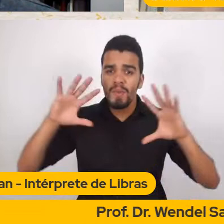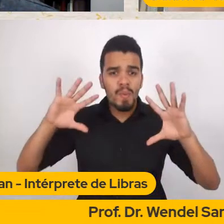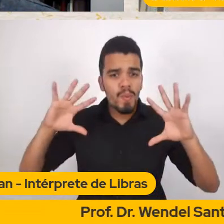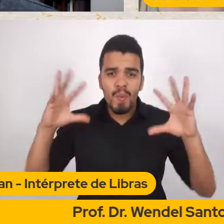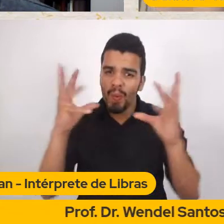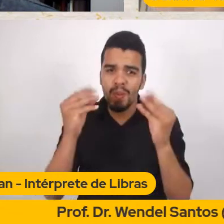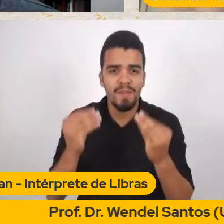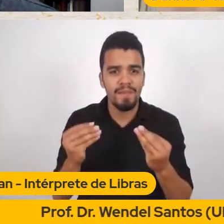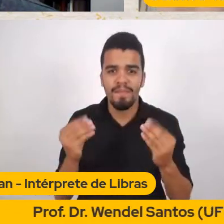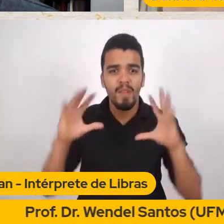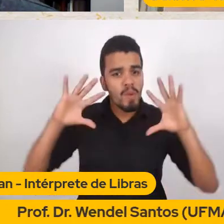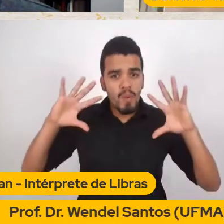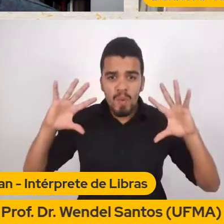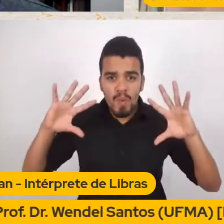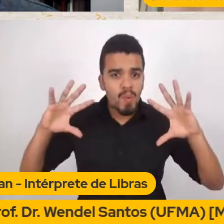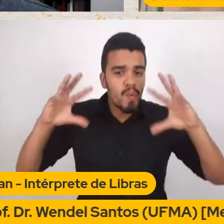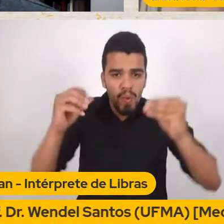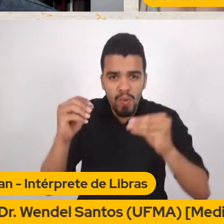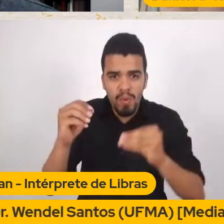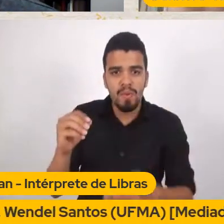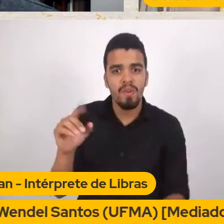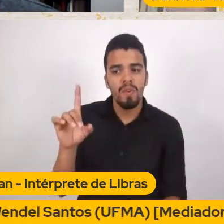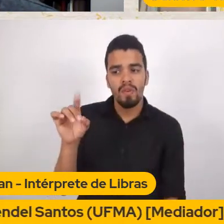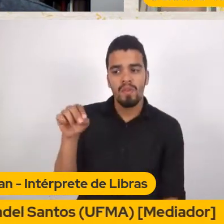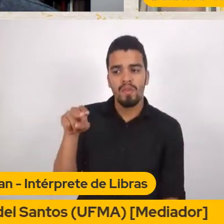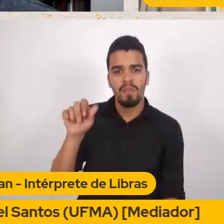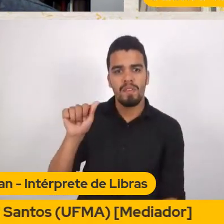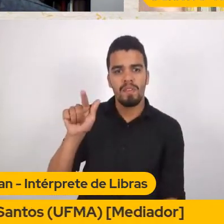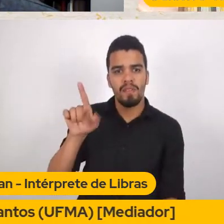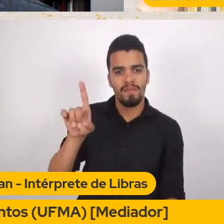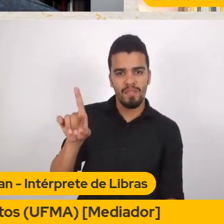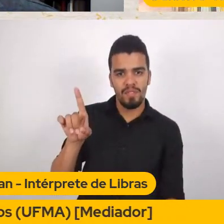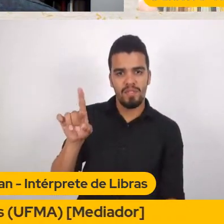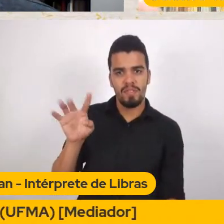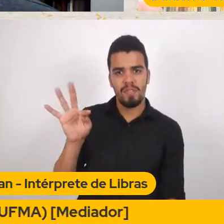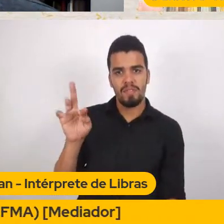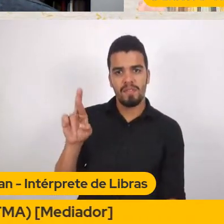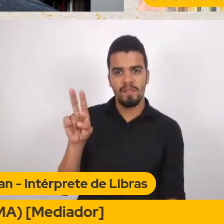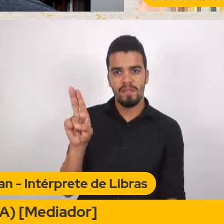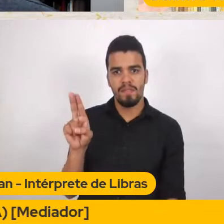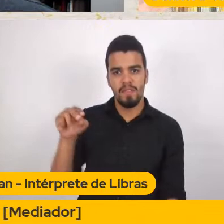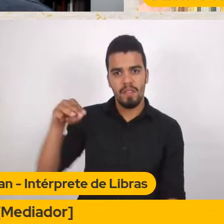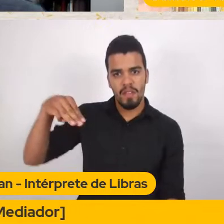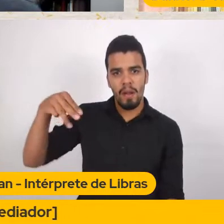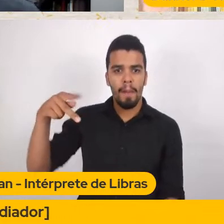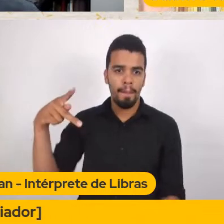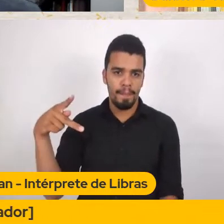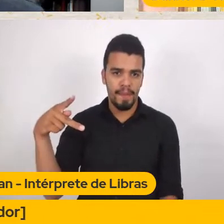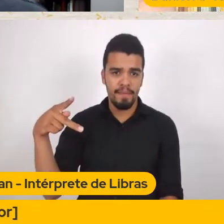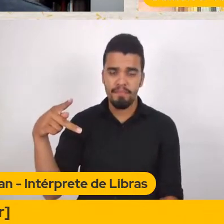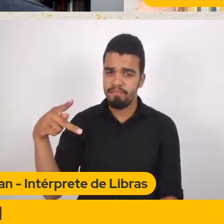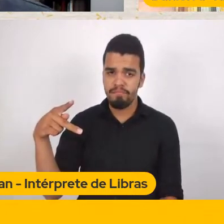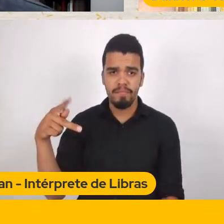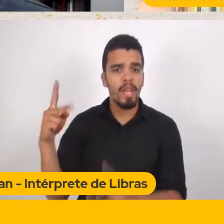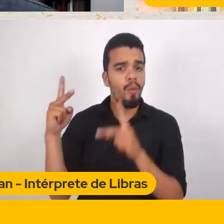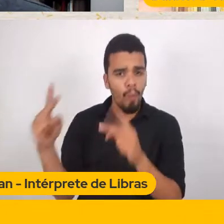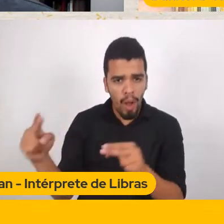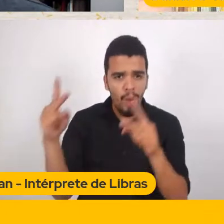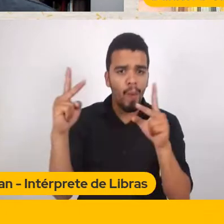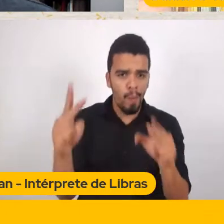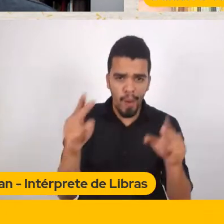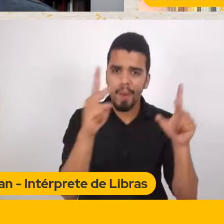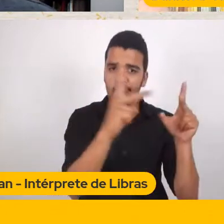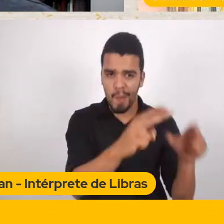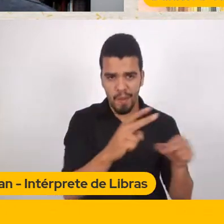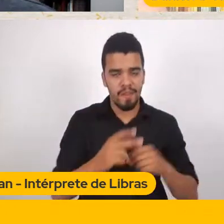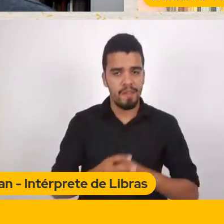trump E daí Um sujeito Um sujeito Que Que Que Que Que Totalmente